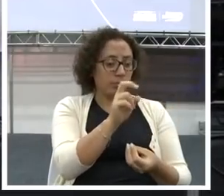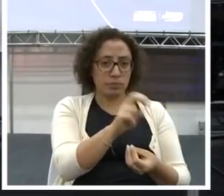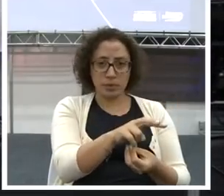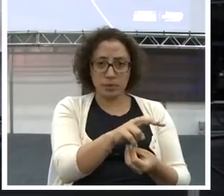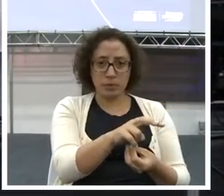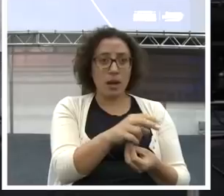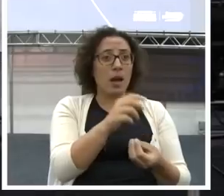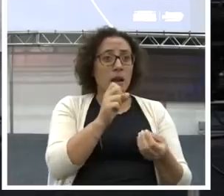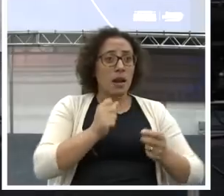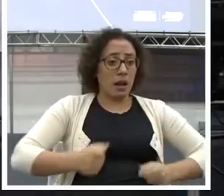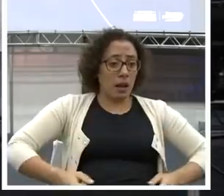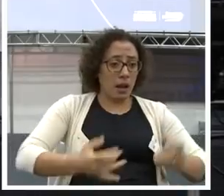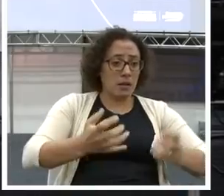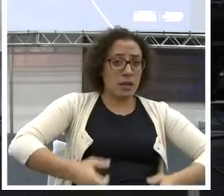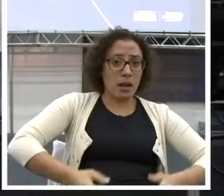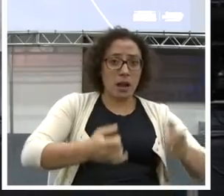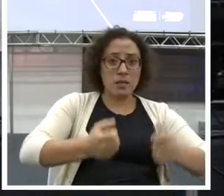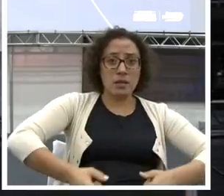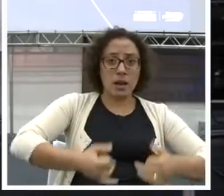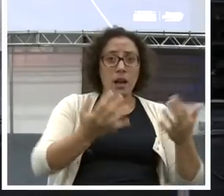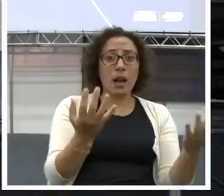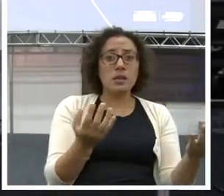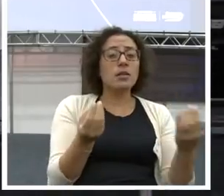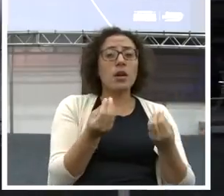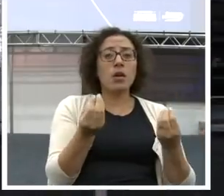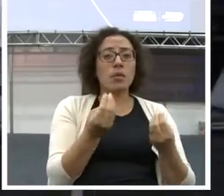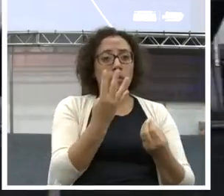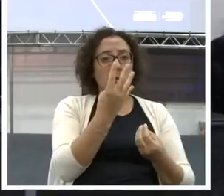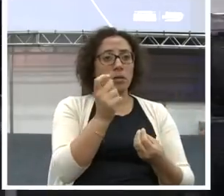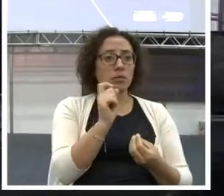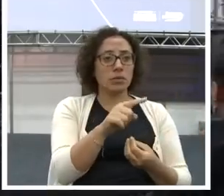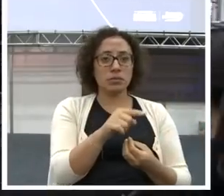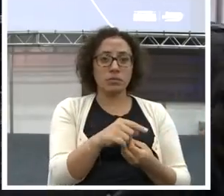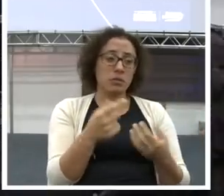Não, mas ele tem independência financeira e não é rico.